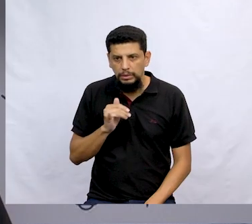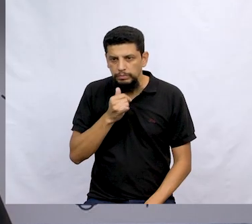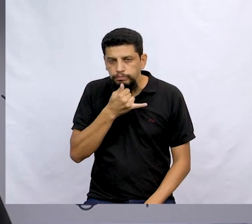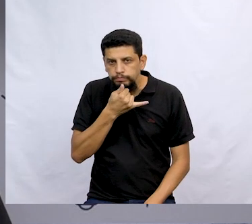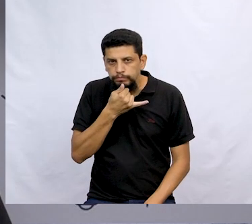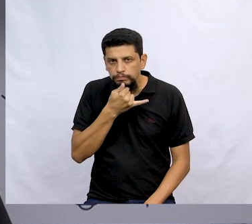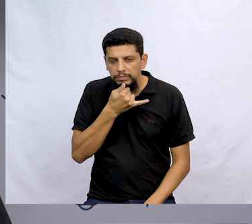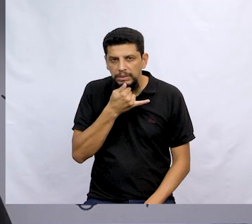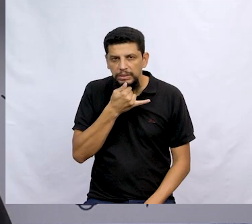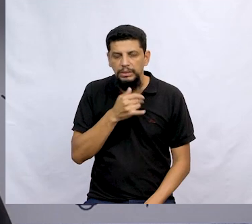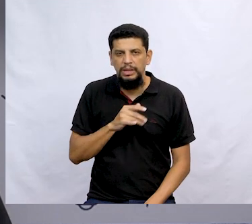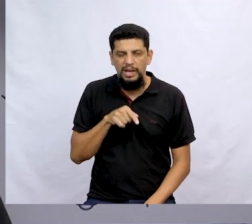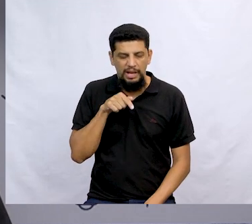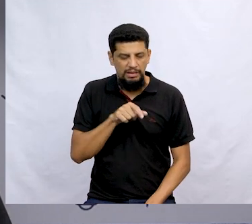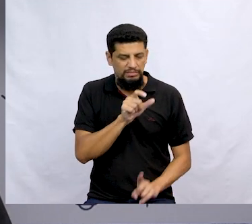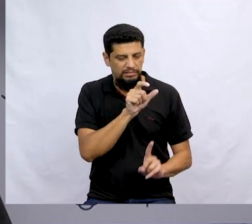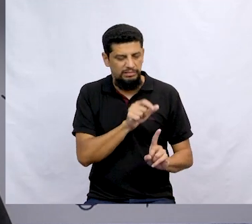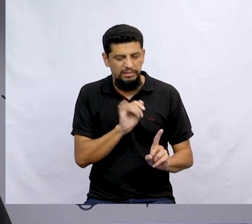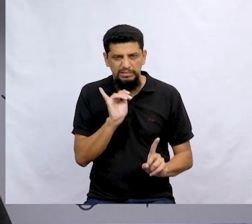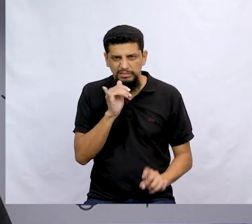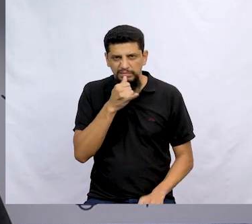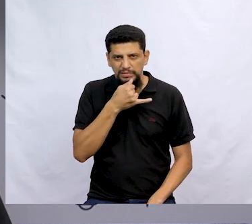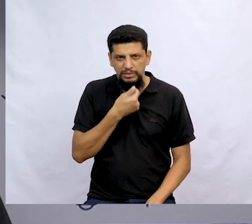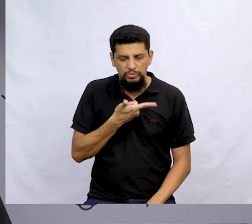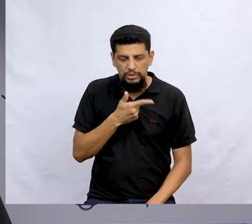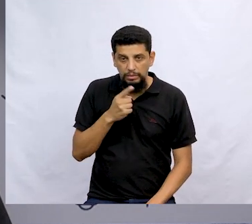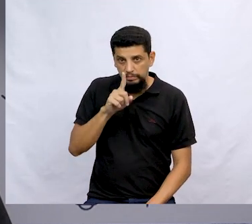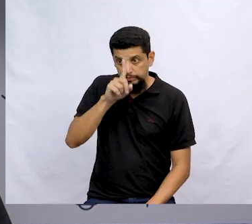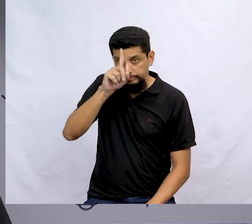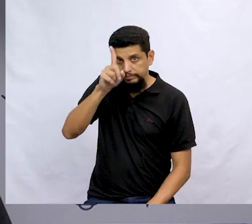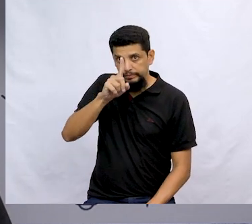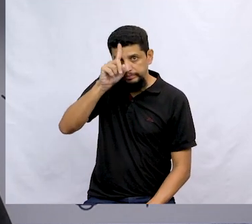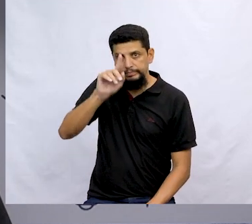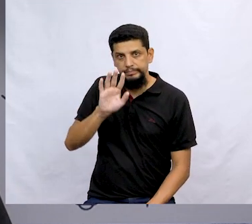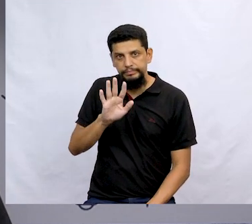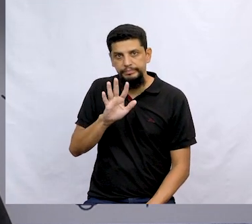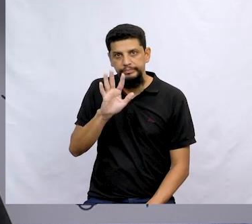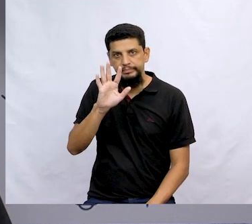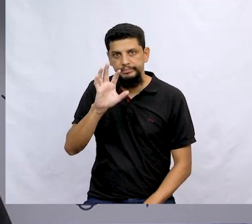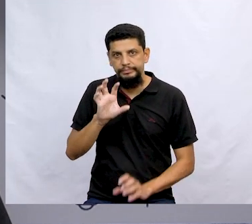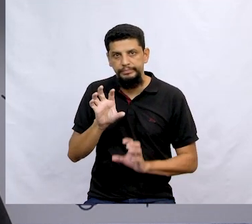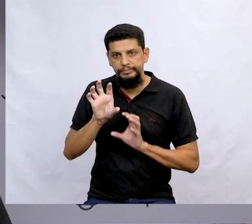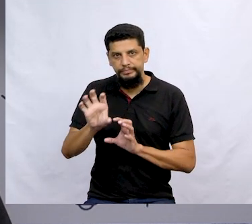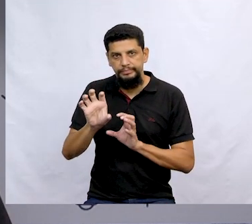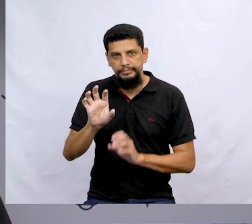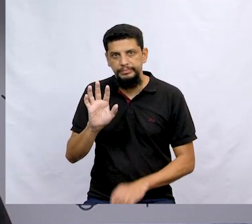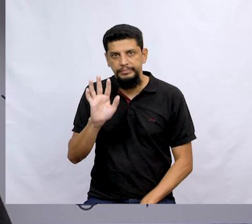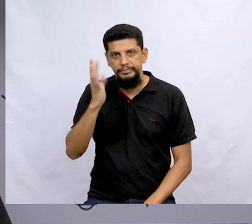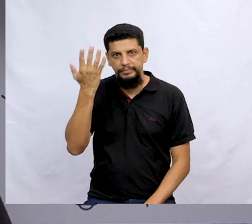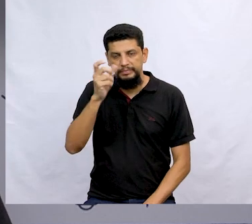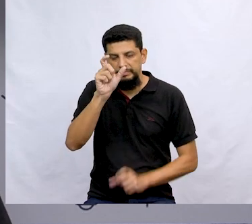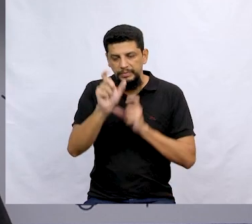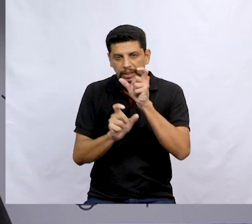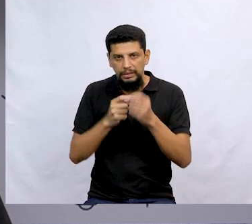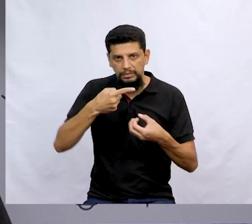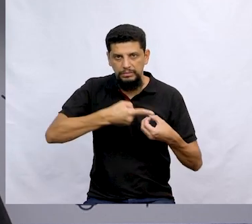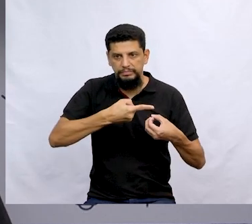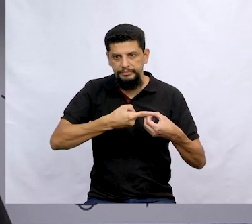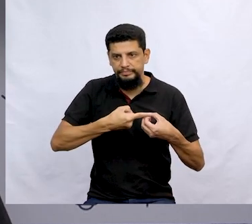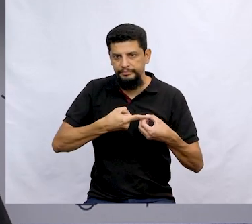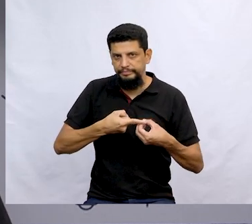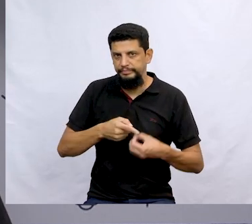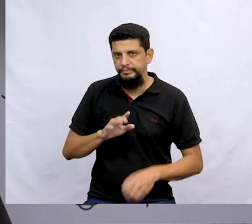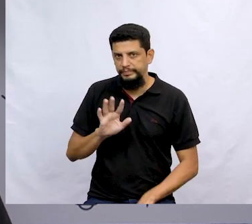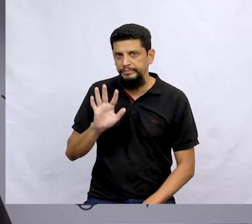Olha só, ela ficaria desanimada, sem ideias. É isso que aconteceu com os personagens da cidade, não é mesmo? Isso mesmo. Então,